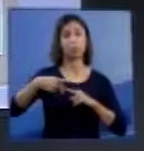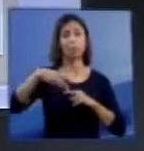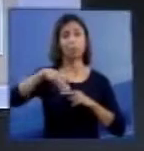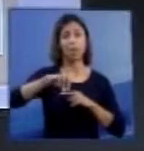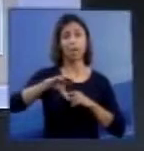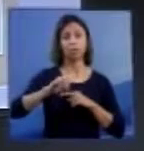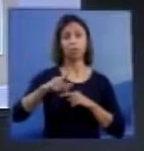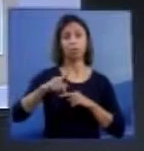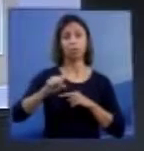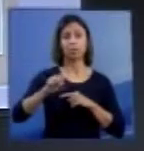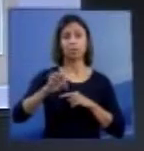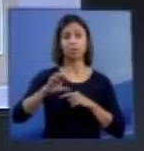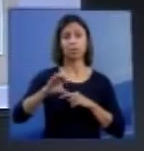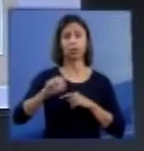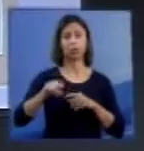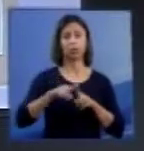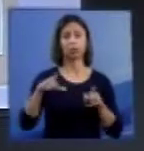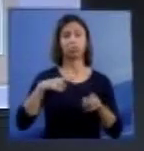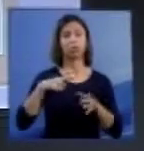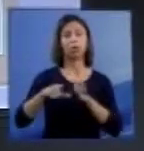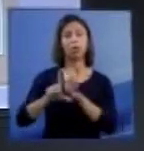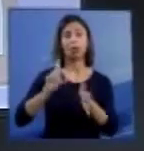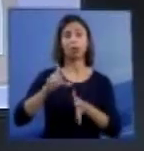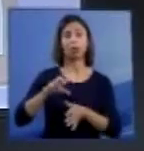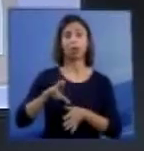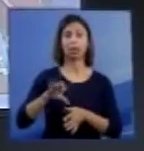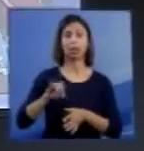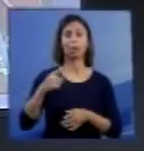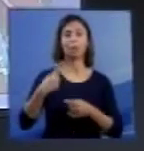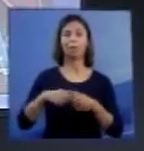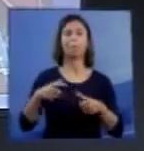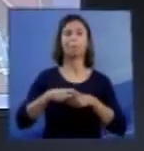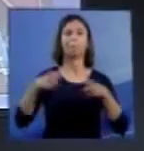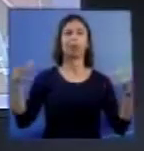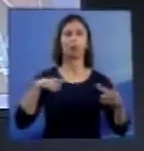justamente o encéfalo anterior o mais acometido pela anencefalia.